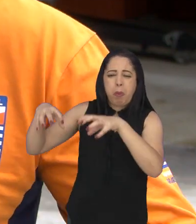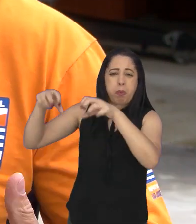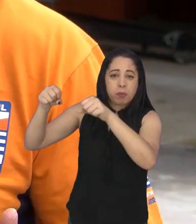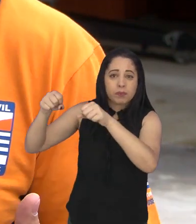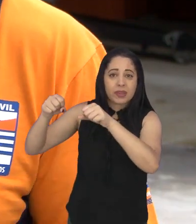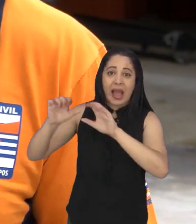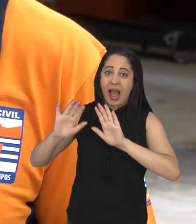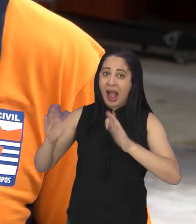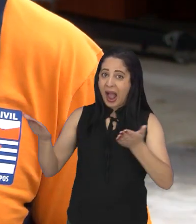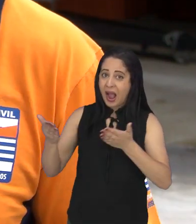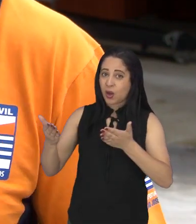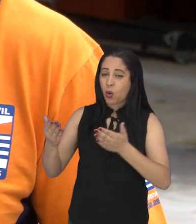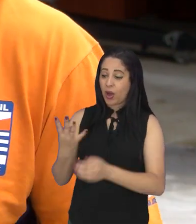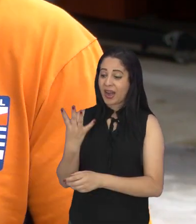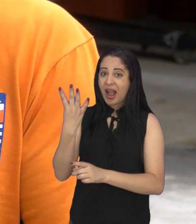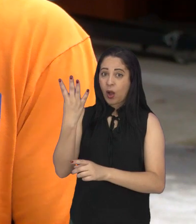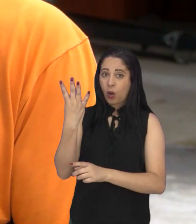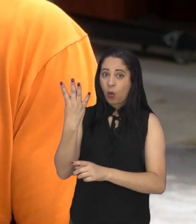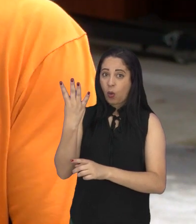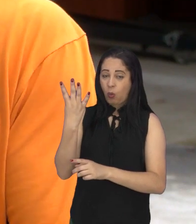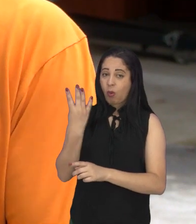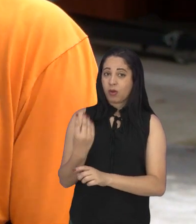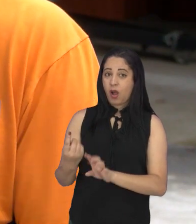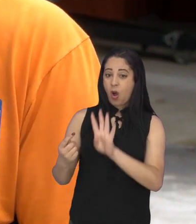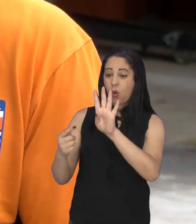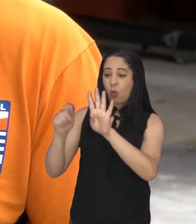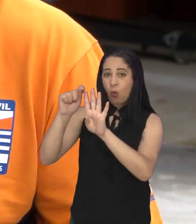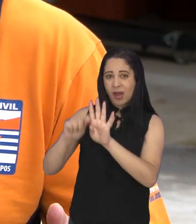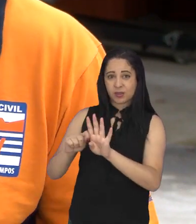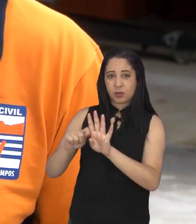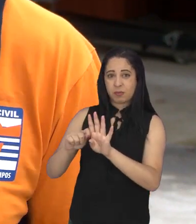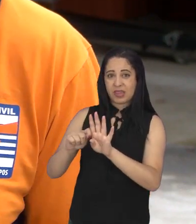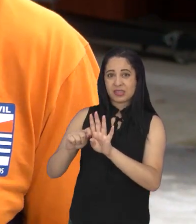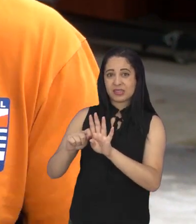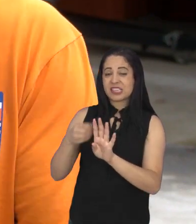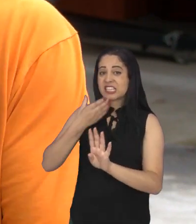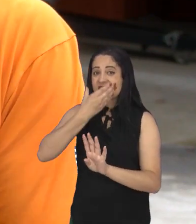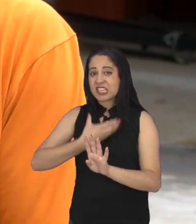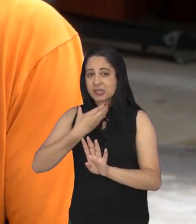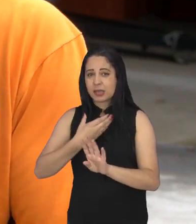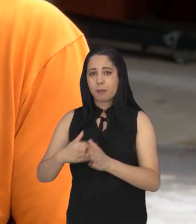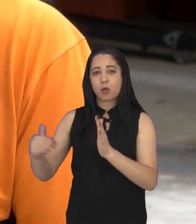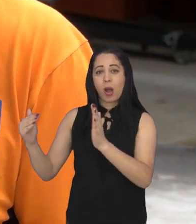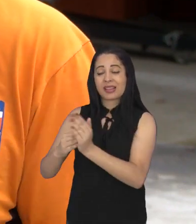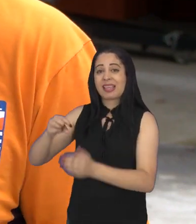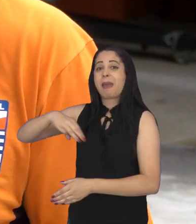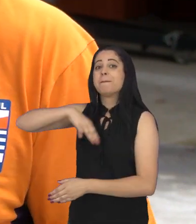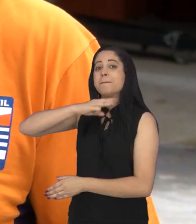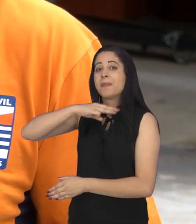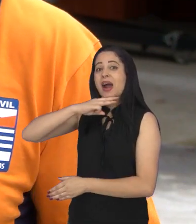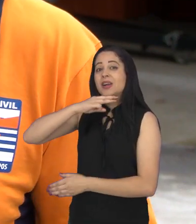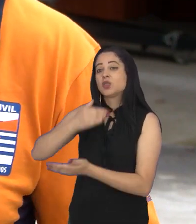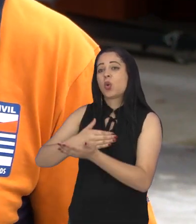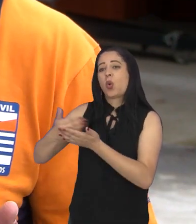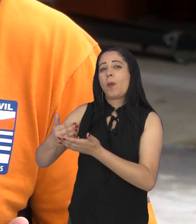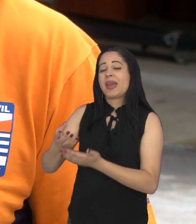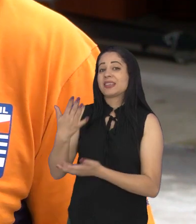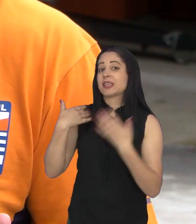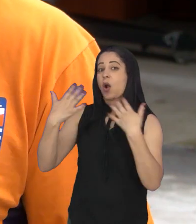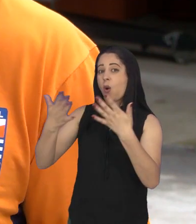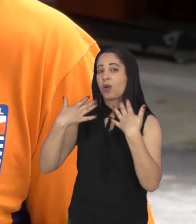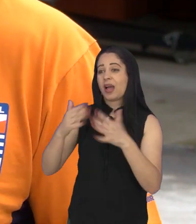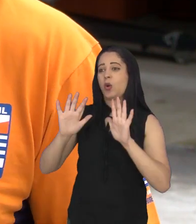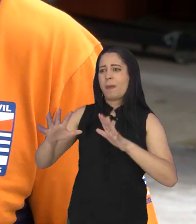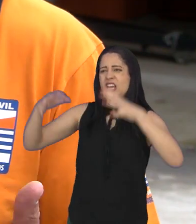Então a previsão meteorológica é que nesses próximos quatro meses, a partir de 1º de dezembro até final de março, vai ser um